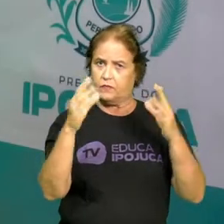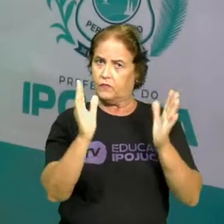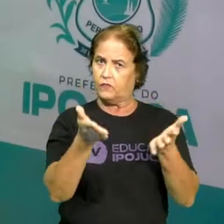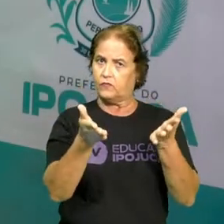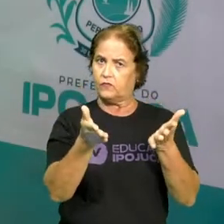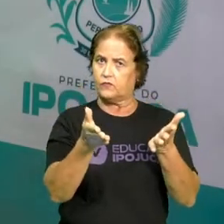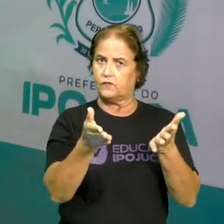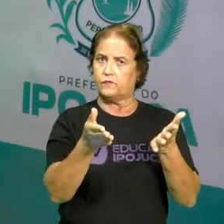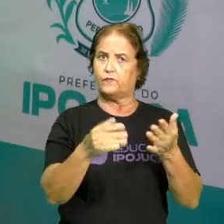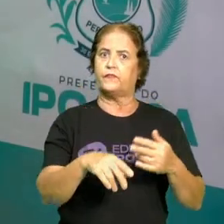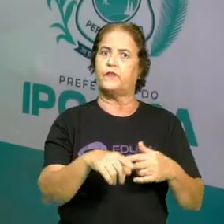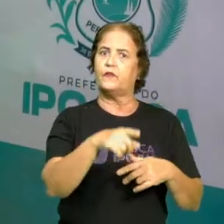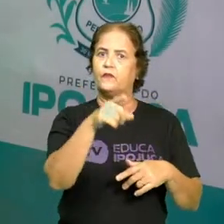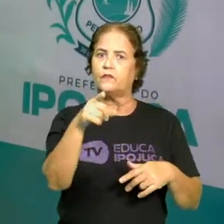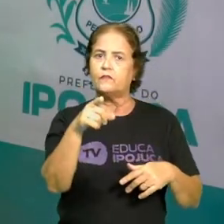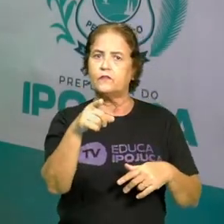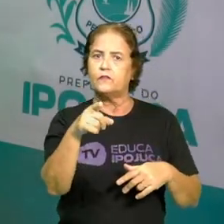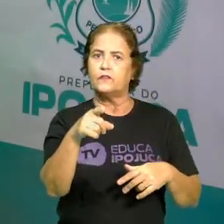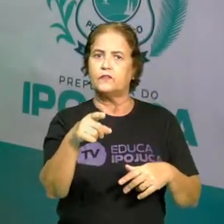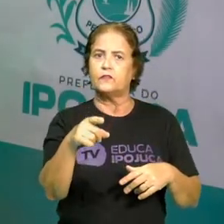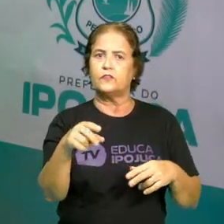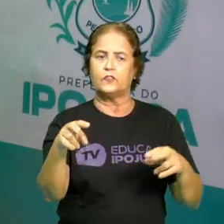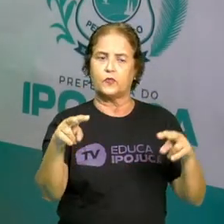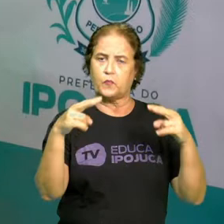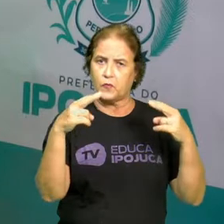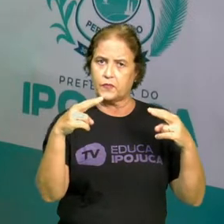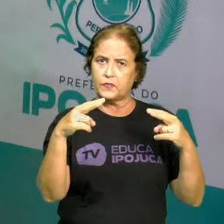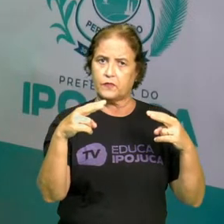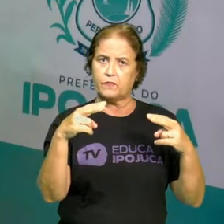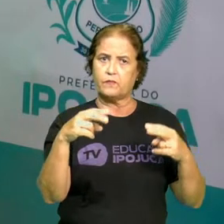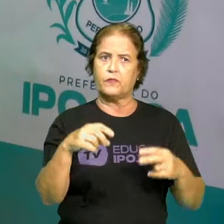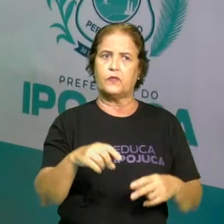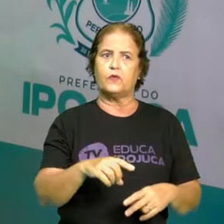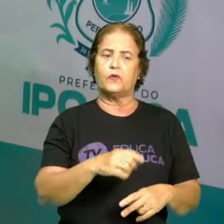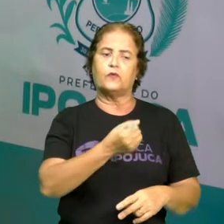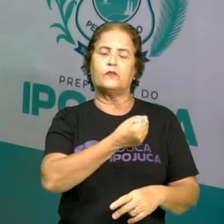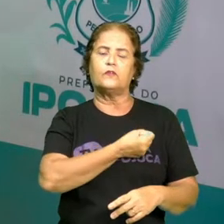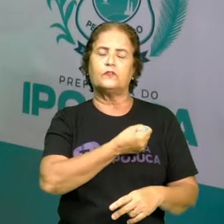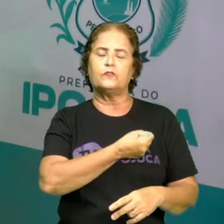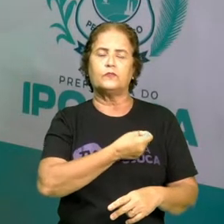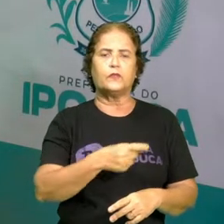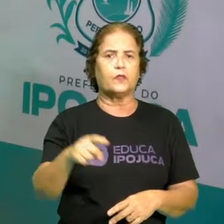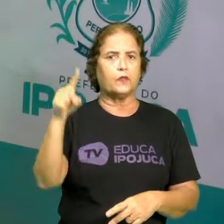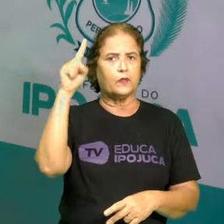que você conseguiu perceber que os números estão presentes no seu dia a dia?